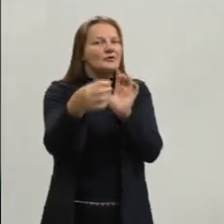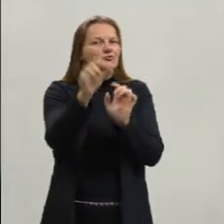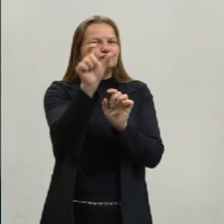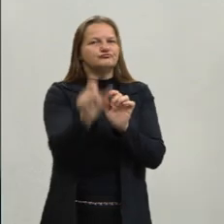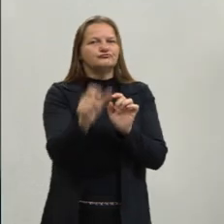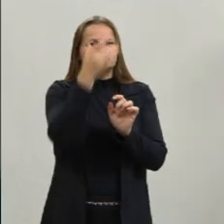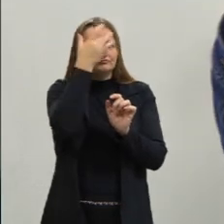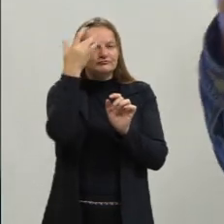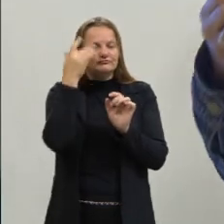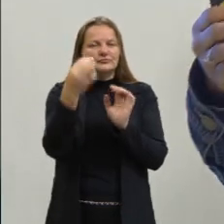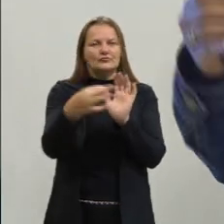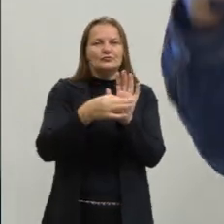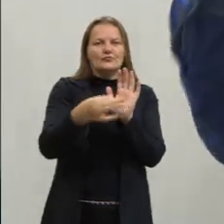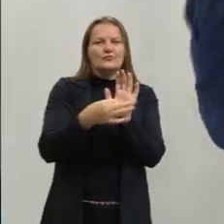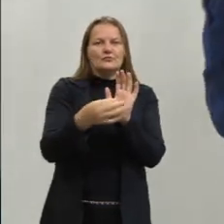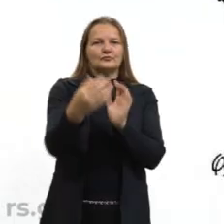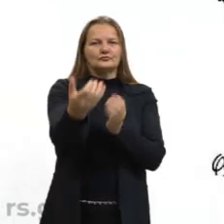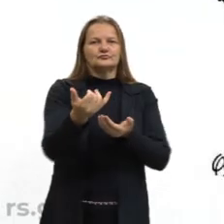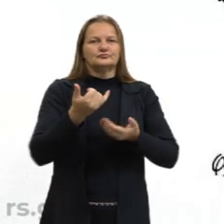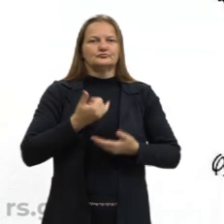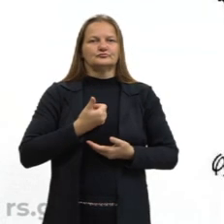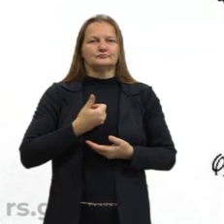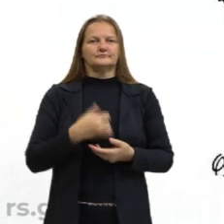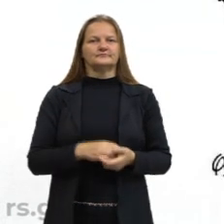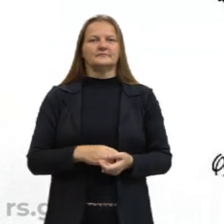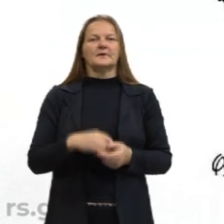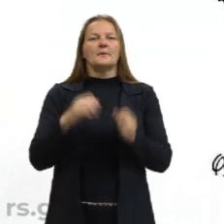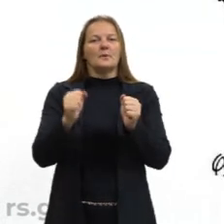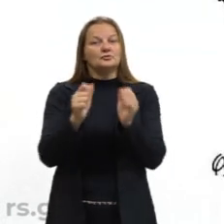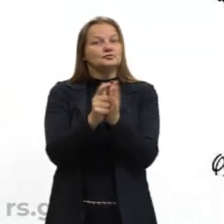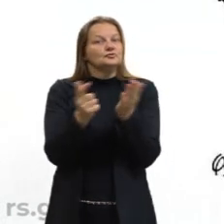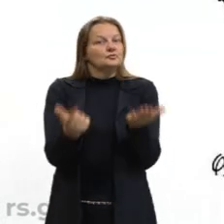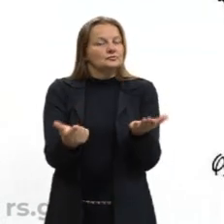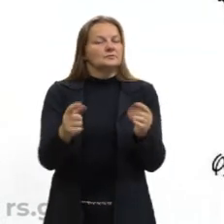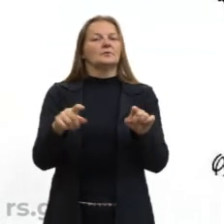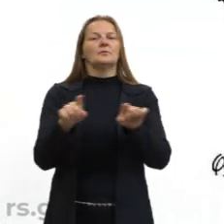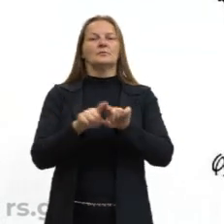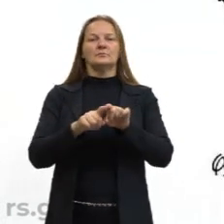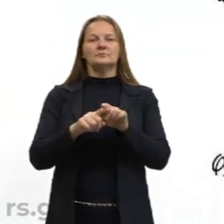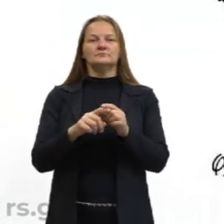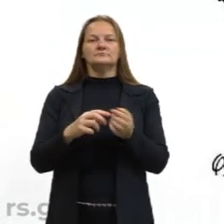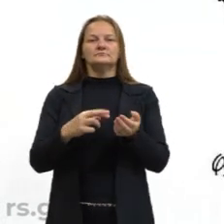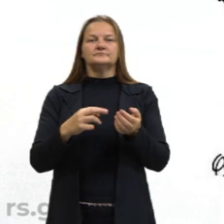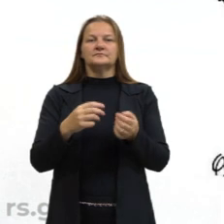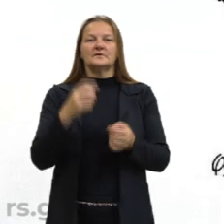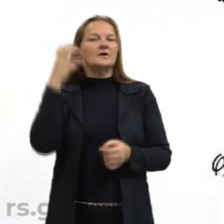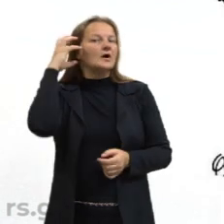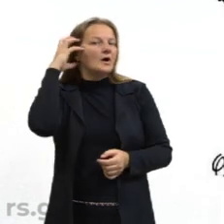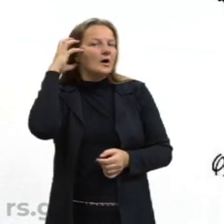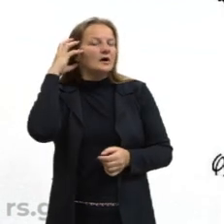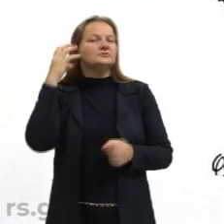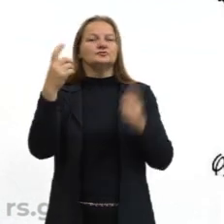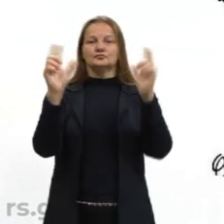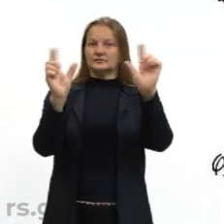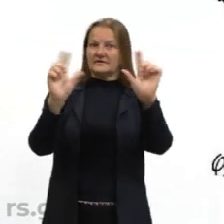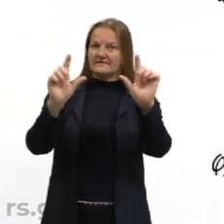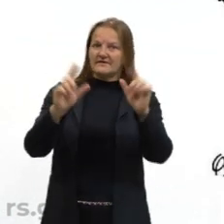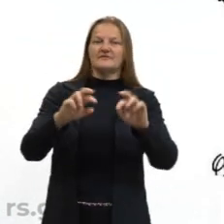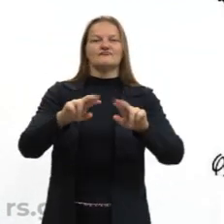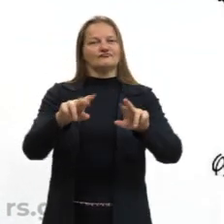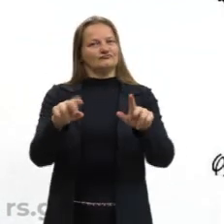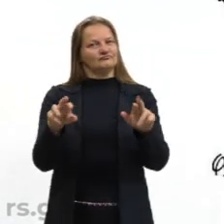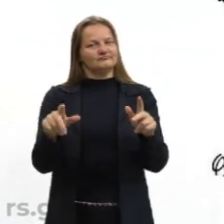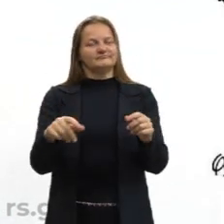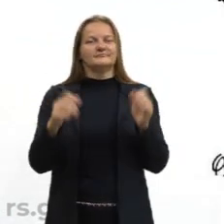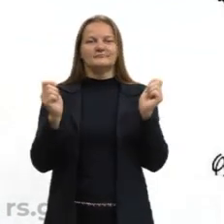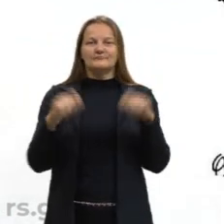opinião que pode ser do jornal, pode ser da rádio, da televisão, ou